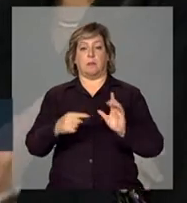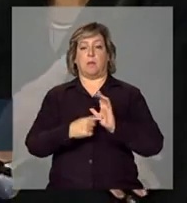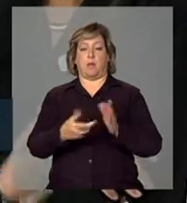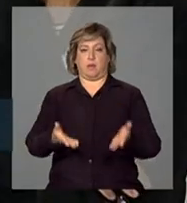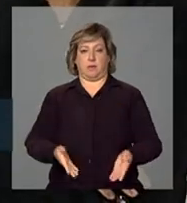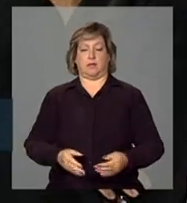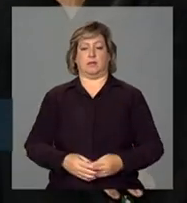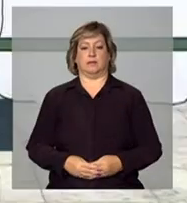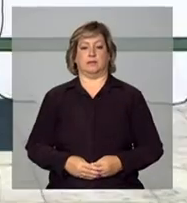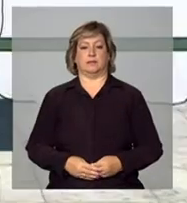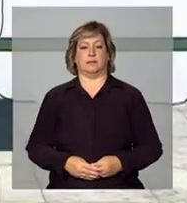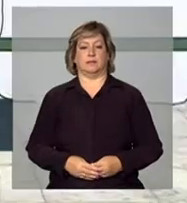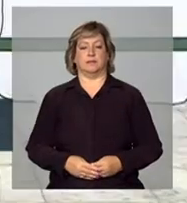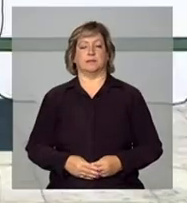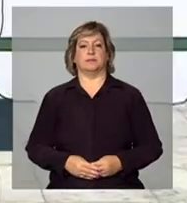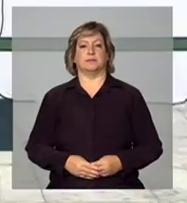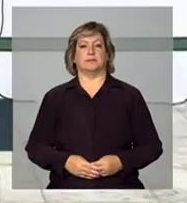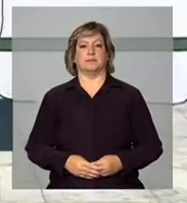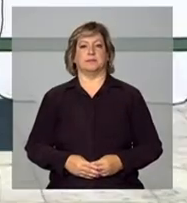Por favor, Ministro.